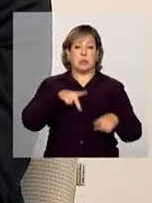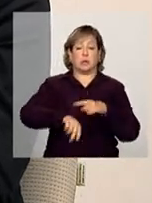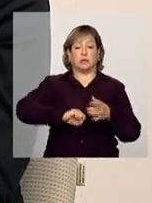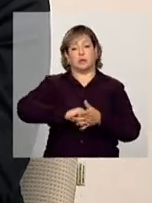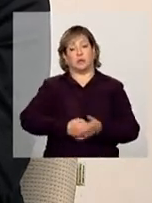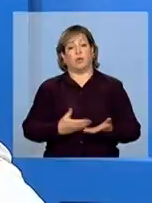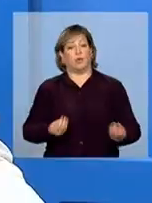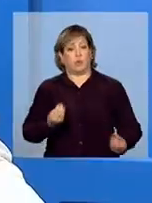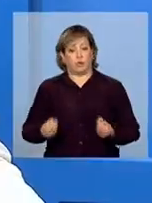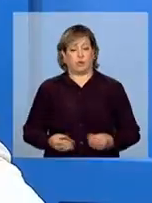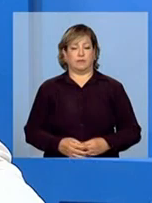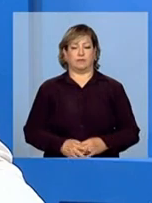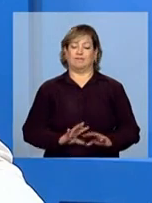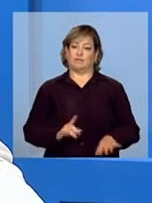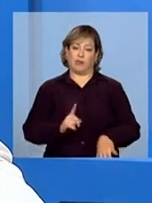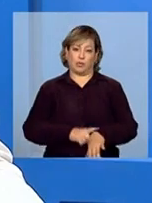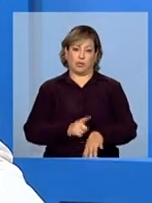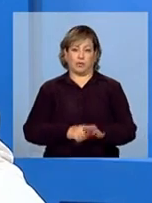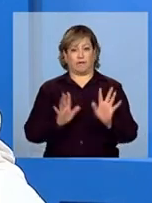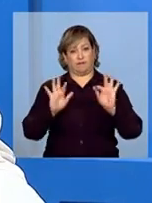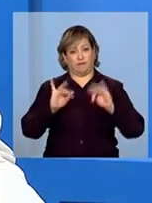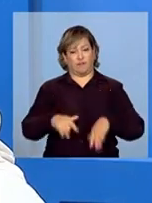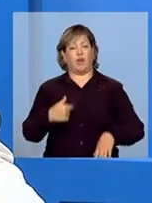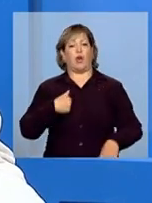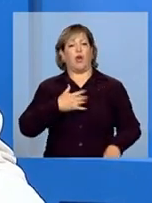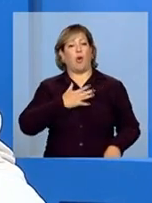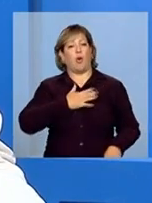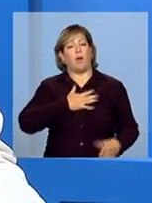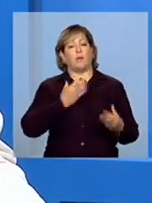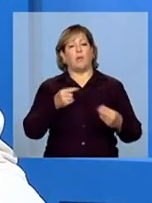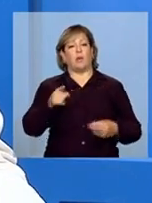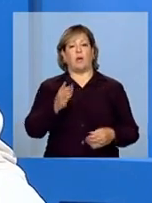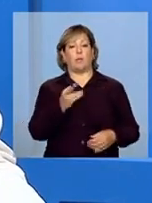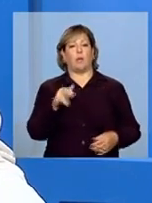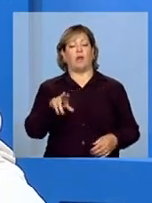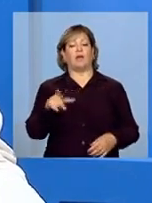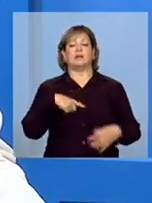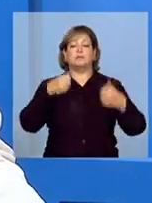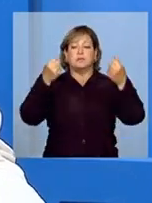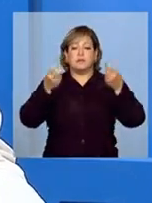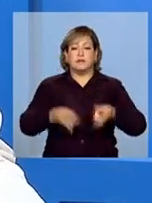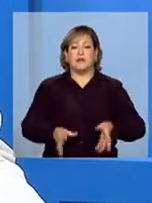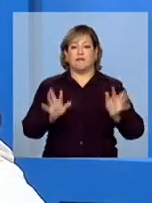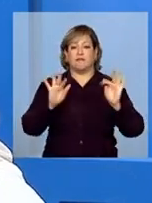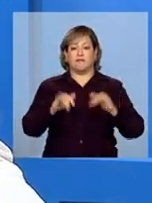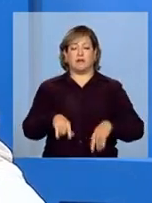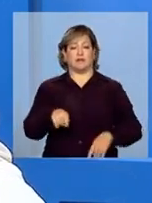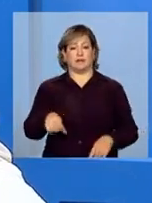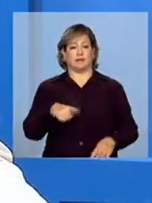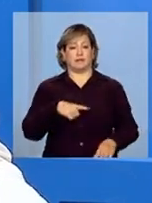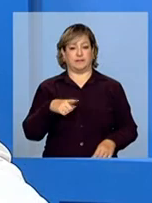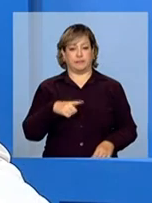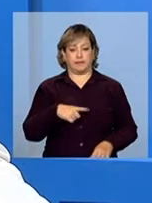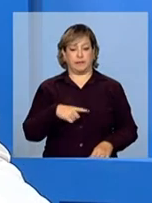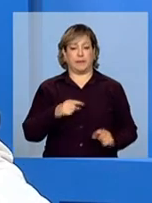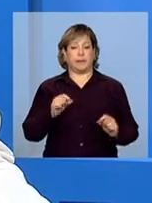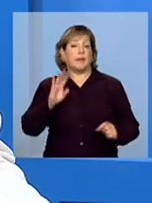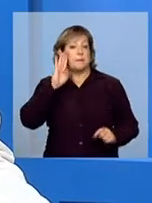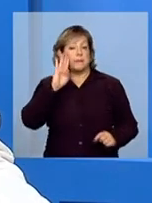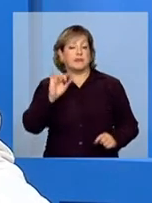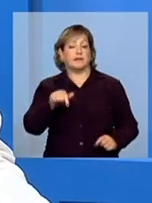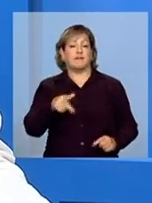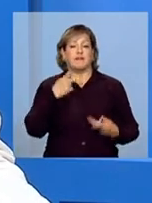isso. Gente, o nosso tempo está chegando ao fim. Eu gostaria muito, Bruna, que você deixasse aí a sua mensagem, fechando aí, principalmente,